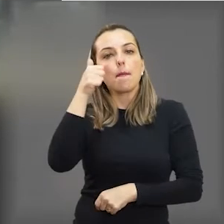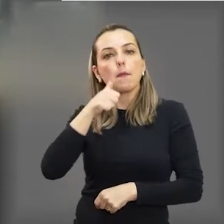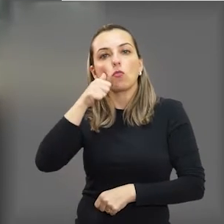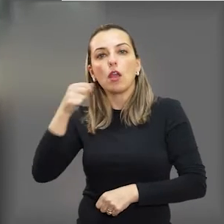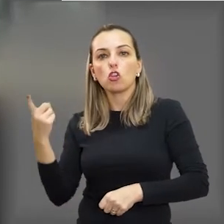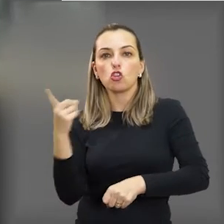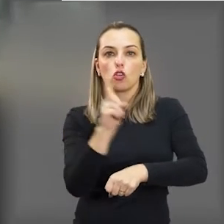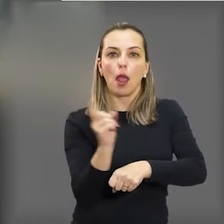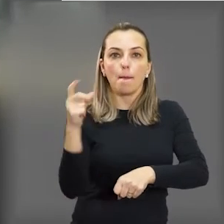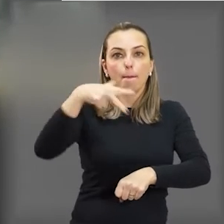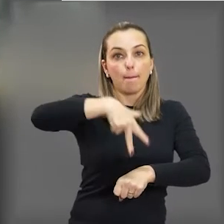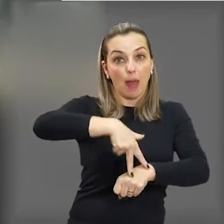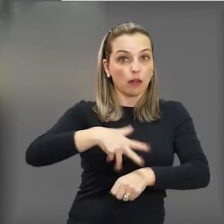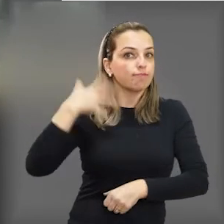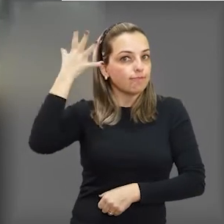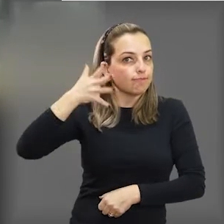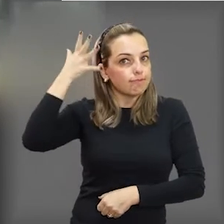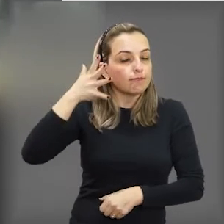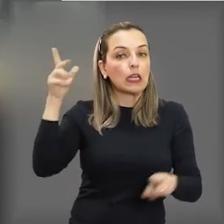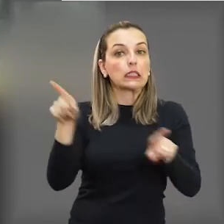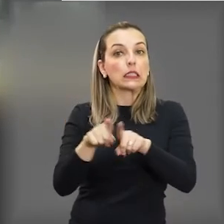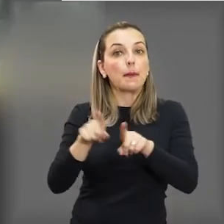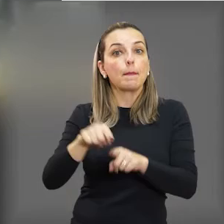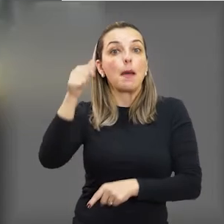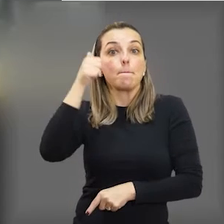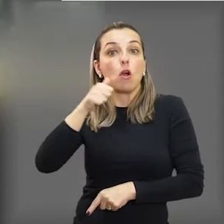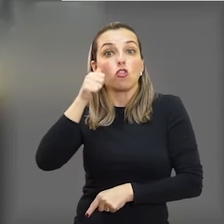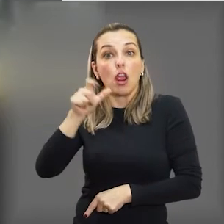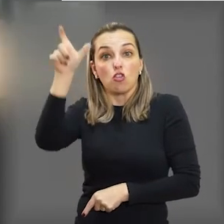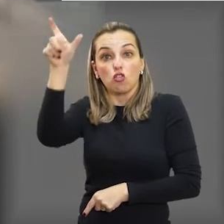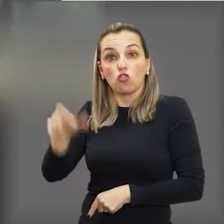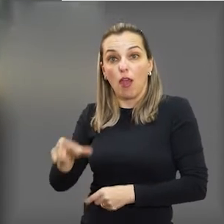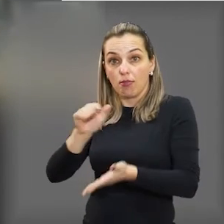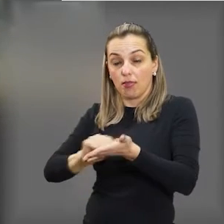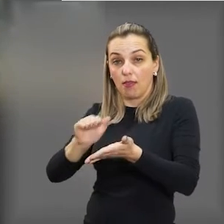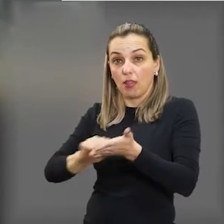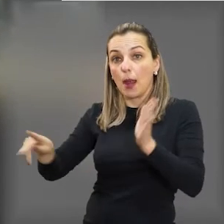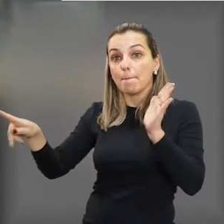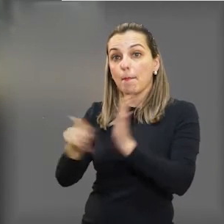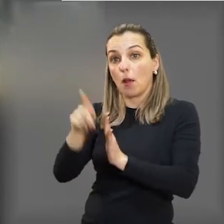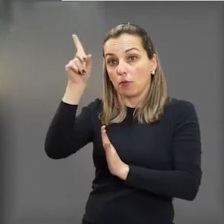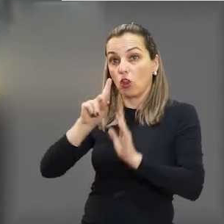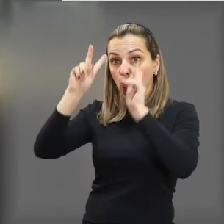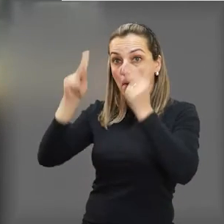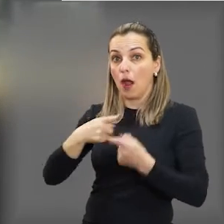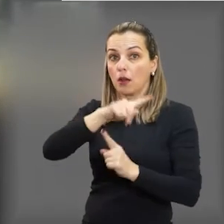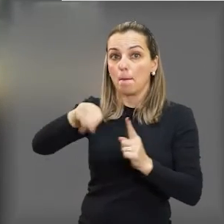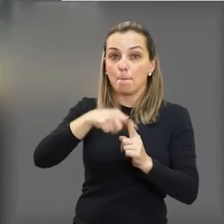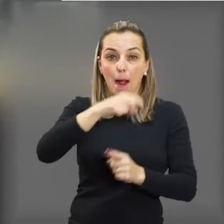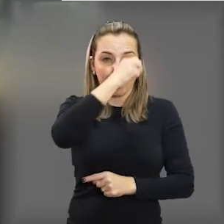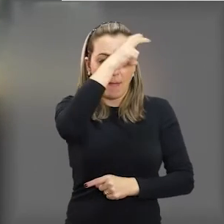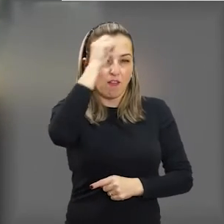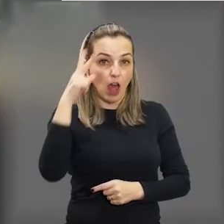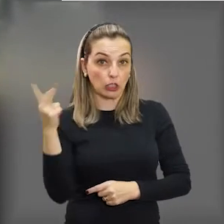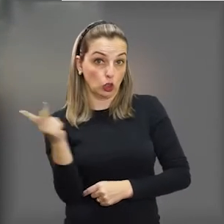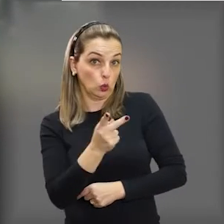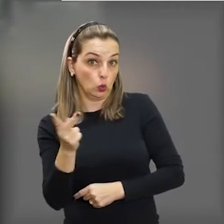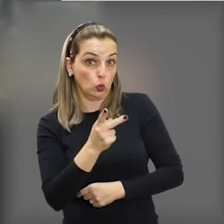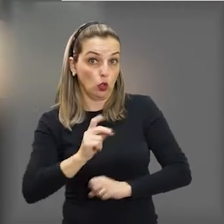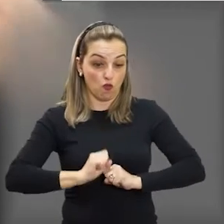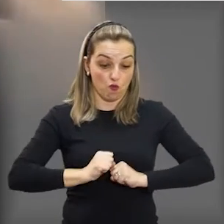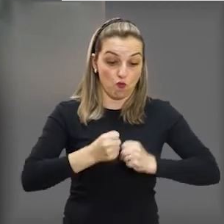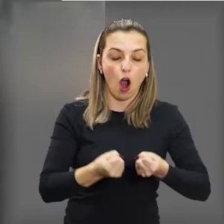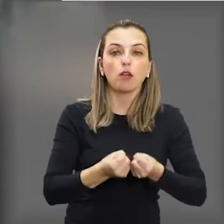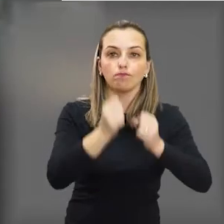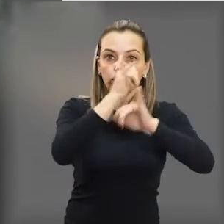da Suzela ainda poder trazer esse projeto, e que a secretária, como eu falei aqui, Amanda, de Direitos Humanos, o prefeito,